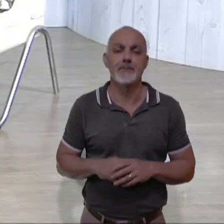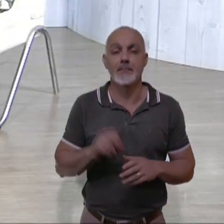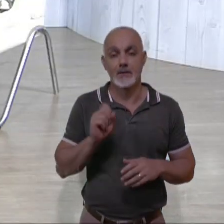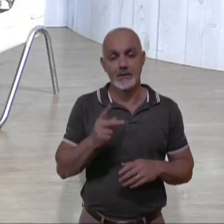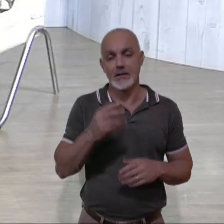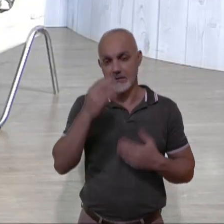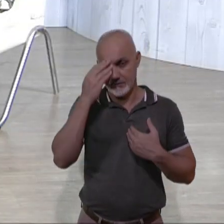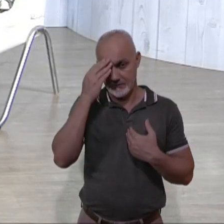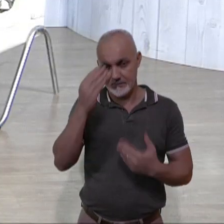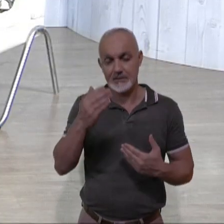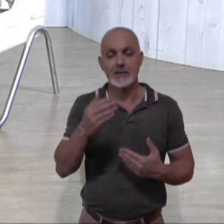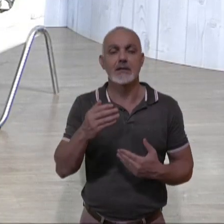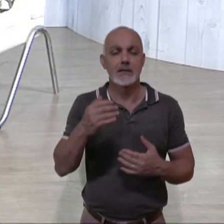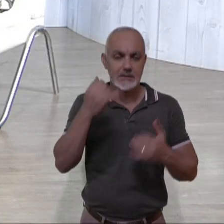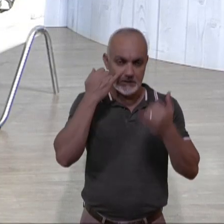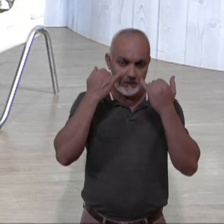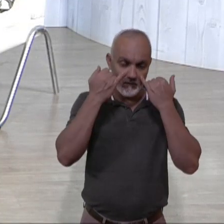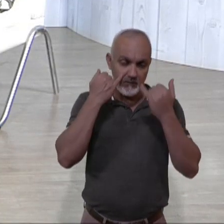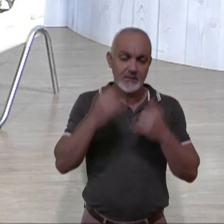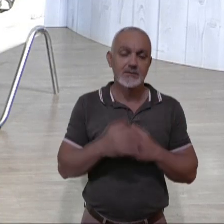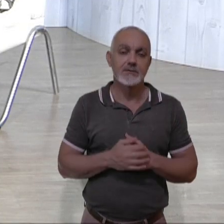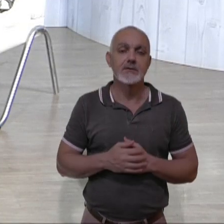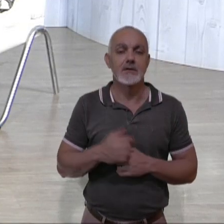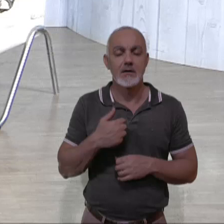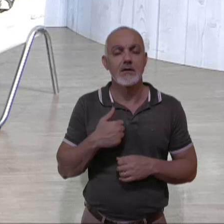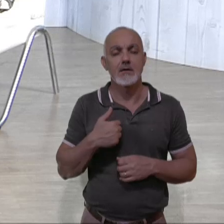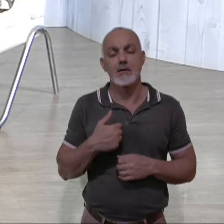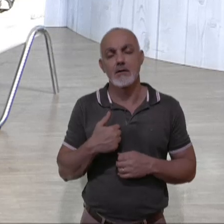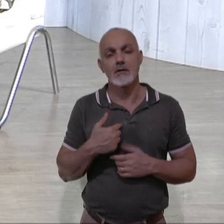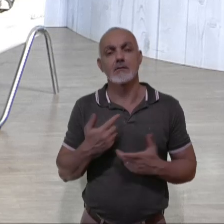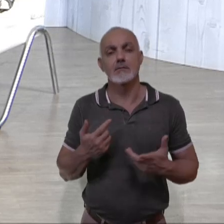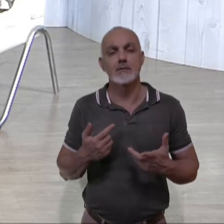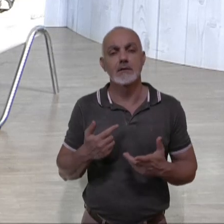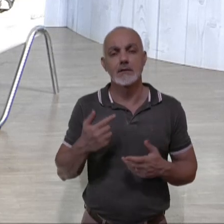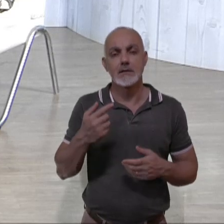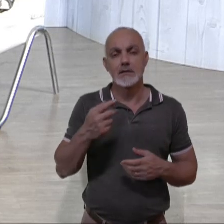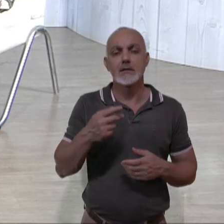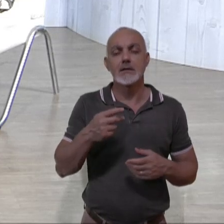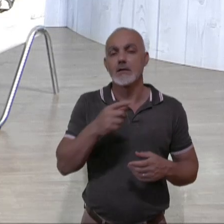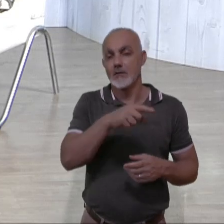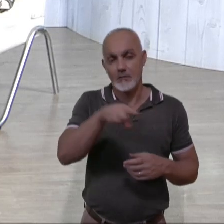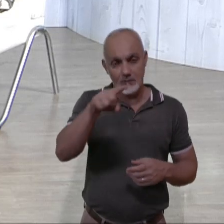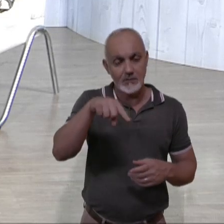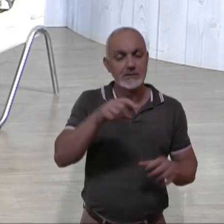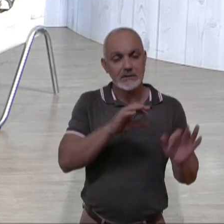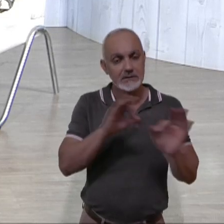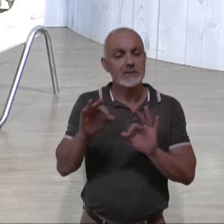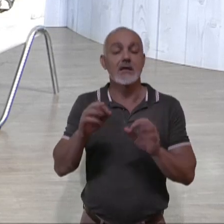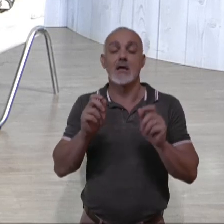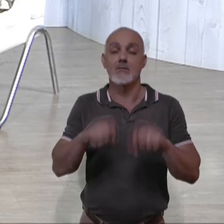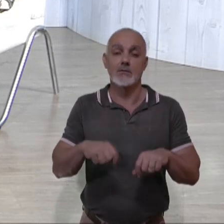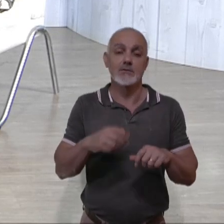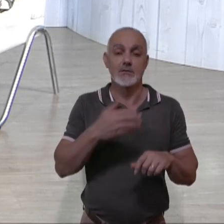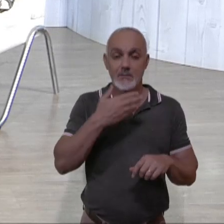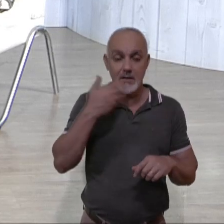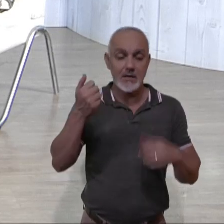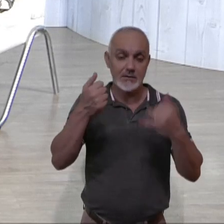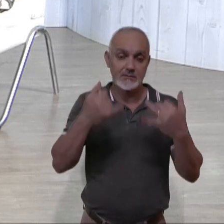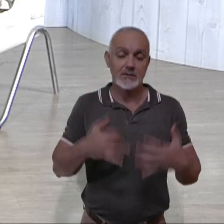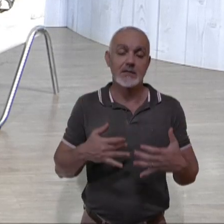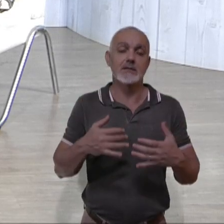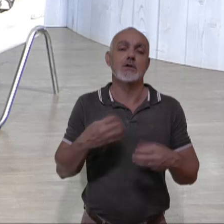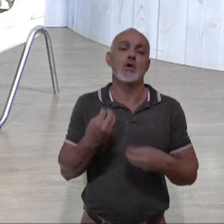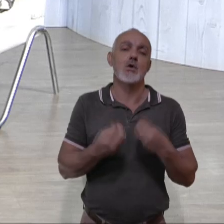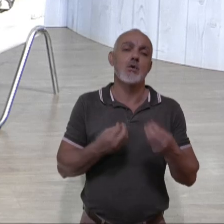Vânia, muito obrigado pelas suas informações. Eu acho que quem está assistindo o Informativo TVU pode ter melhor esclarecimento